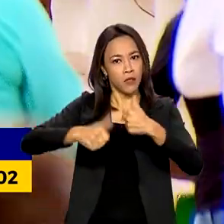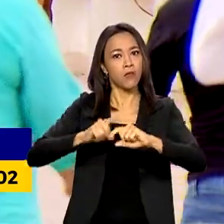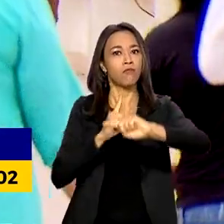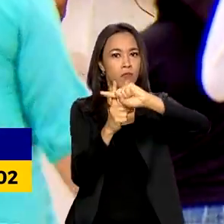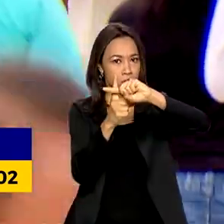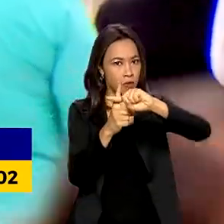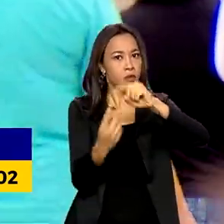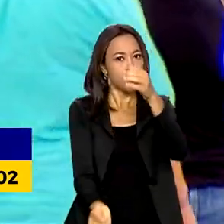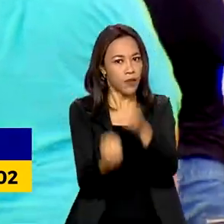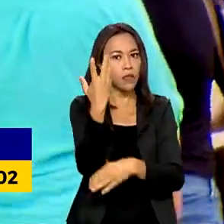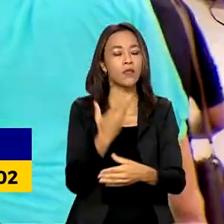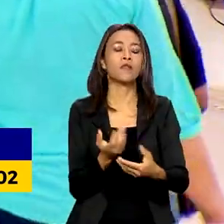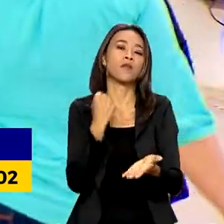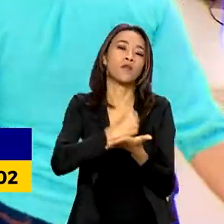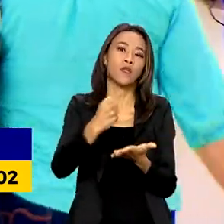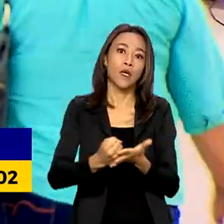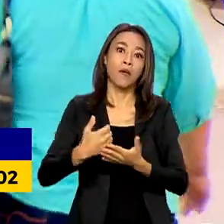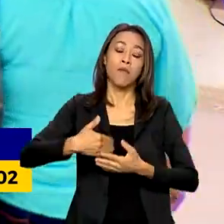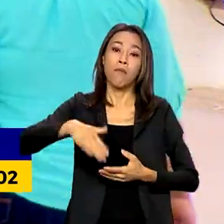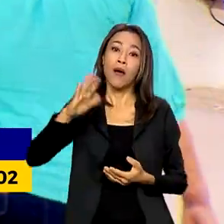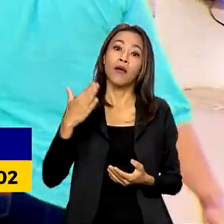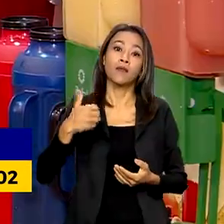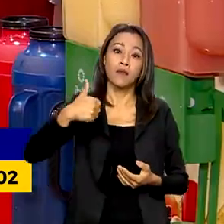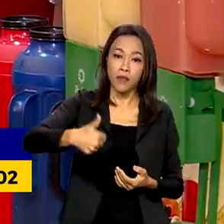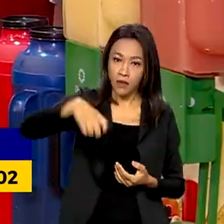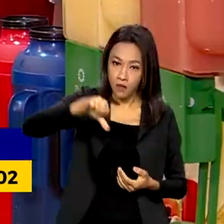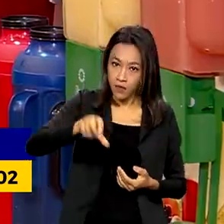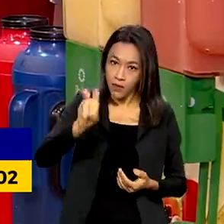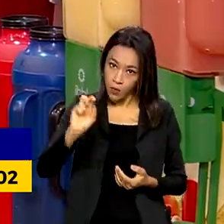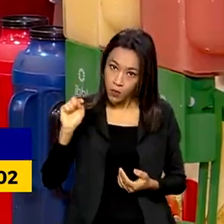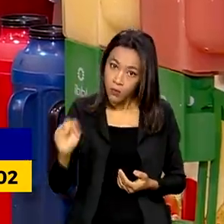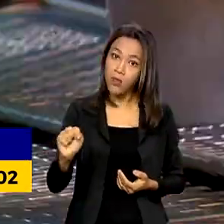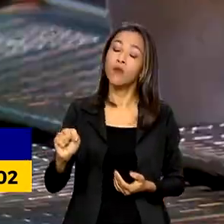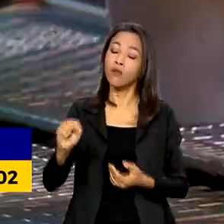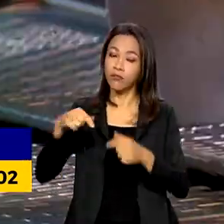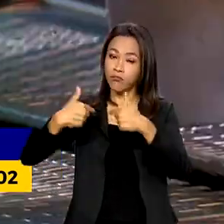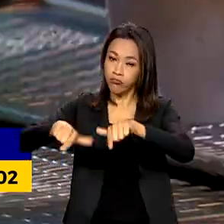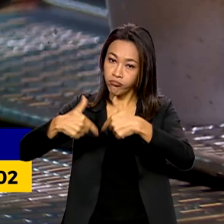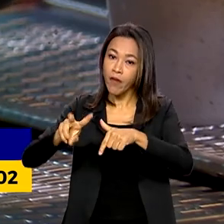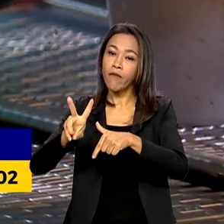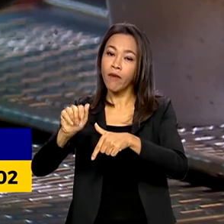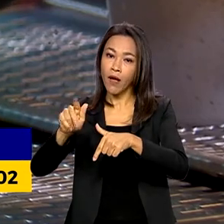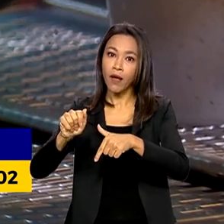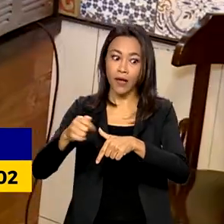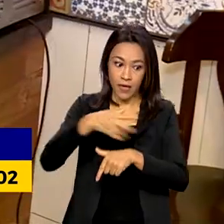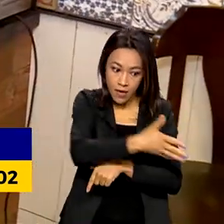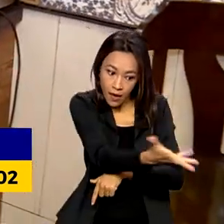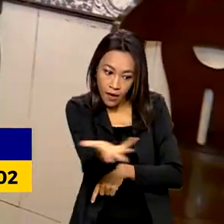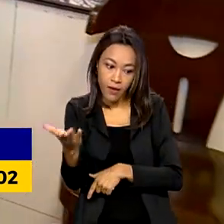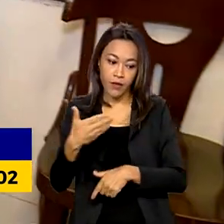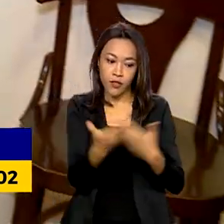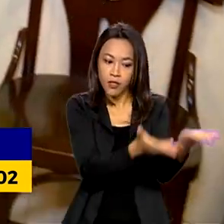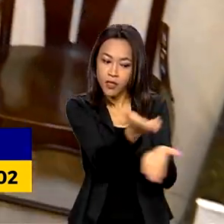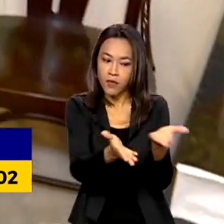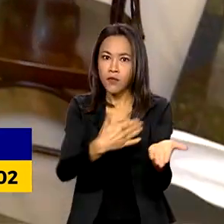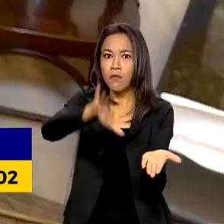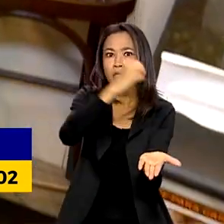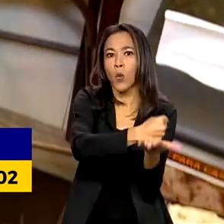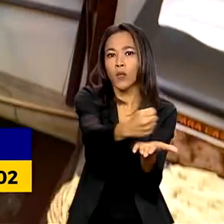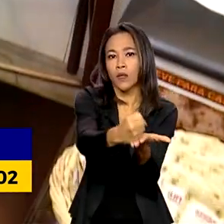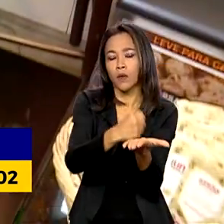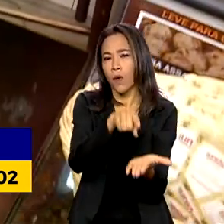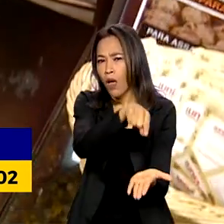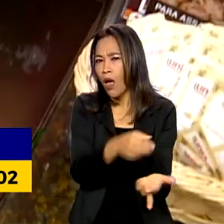Foram mais de 195 mil novas vagas e o setor de serviços foi o que mais contratou, sendo responsável